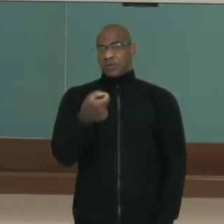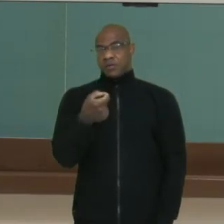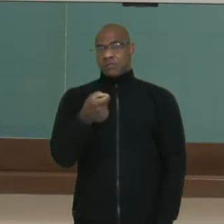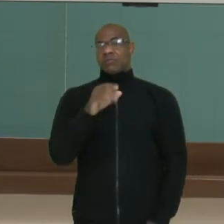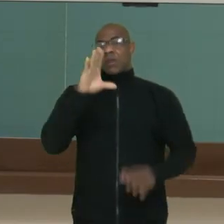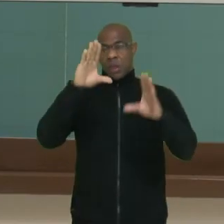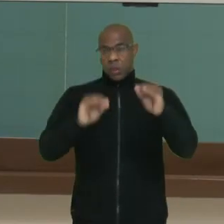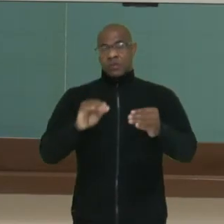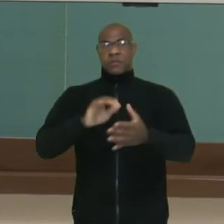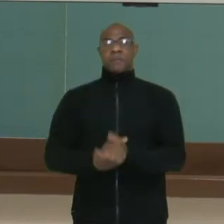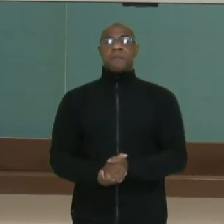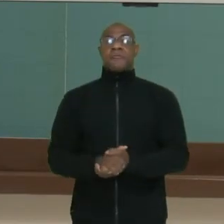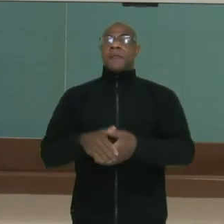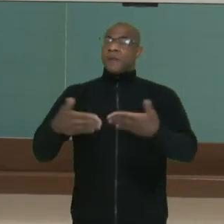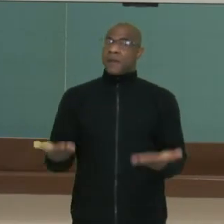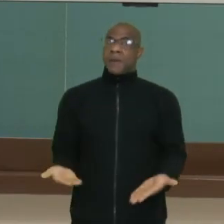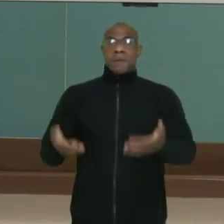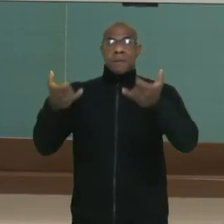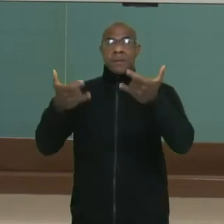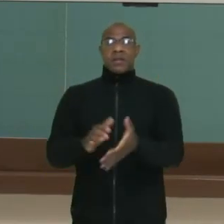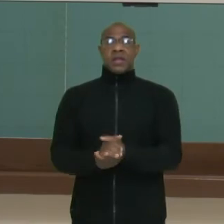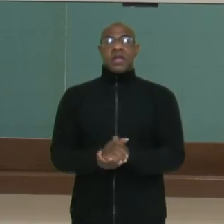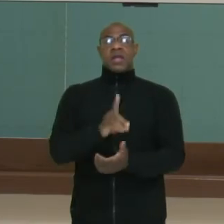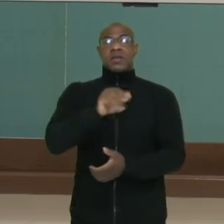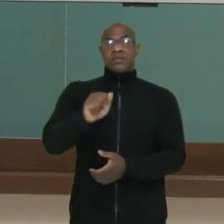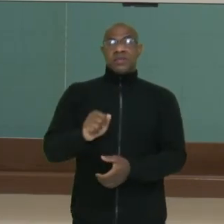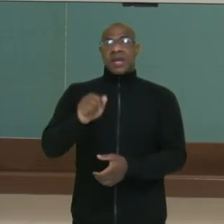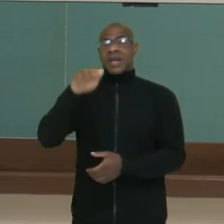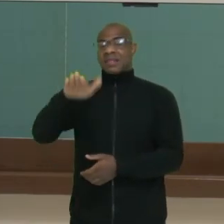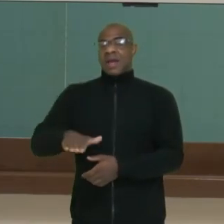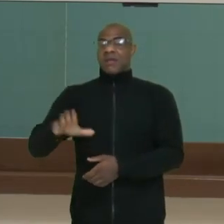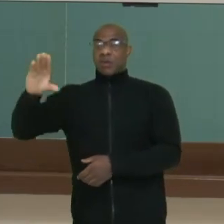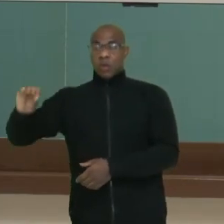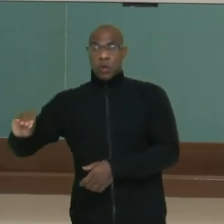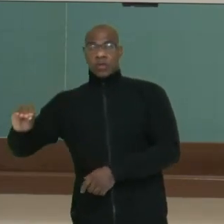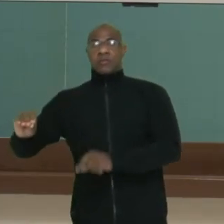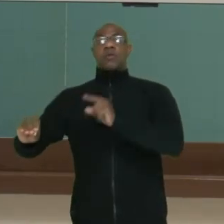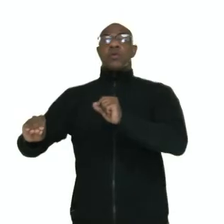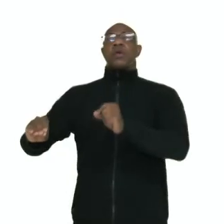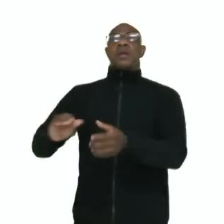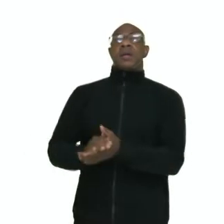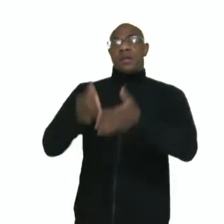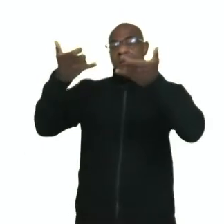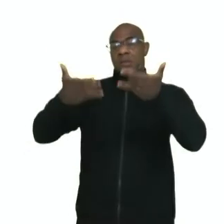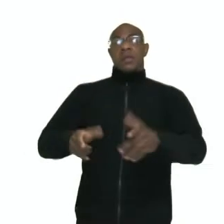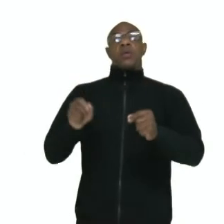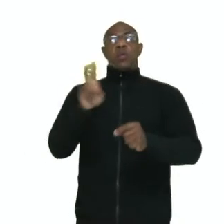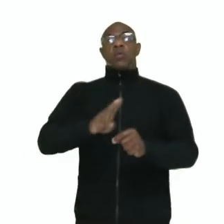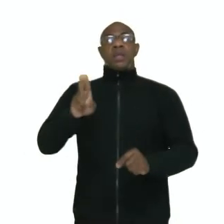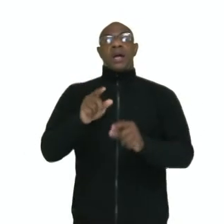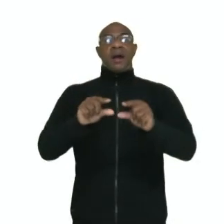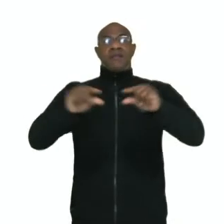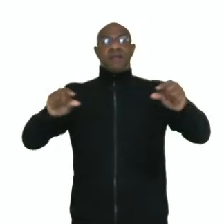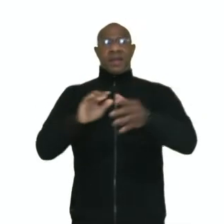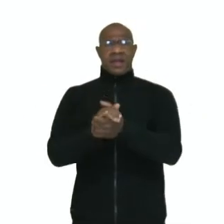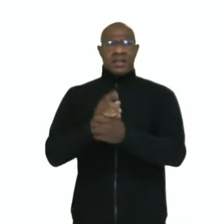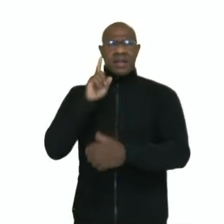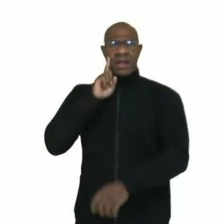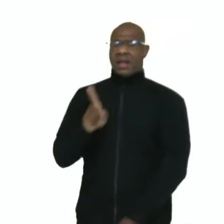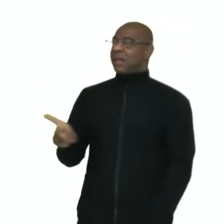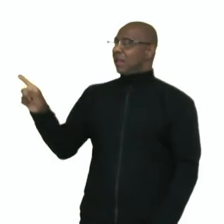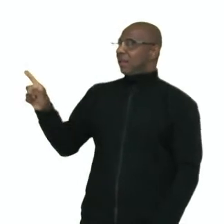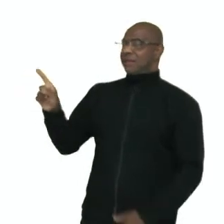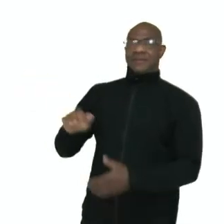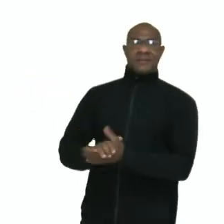Para a gente falar dia, tarde e noite, então, nós vamos usar as frases in the morning,